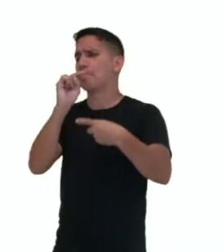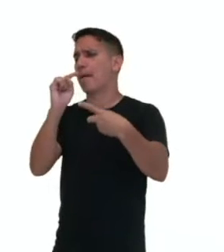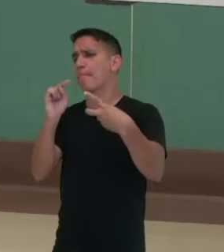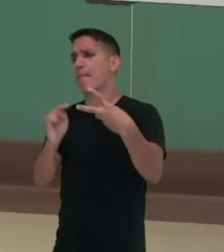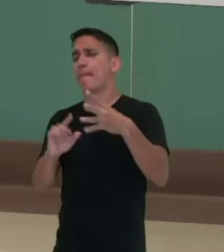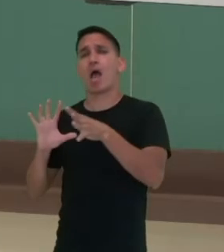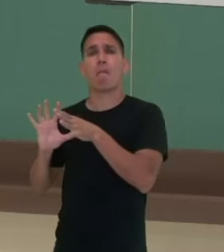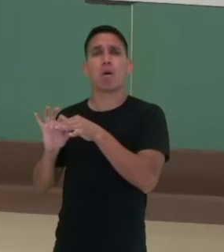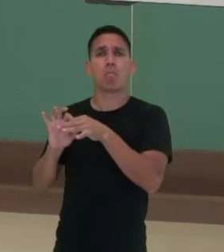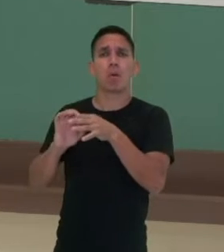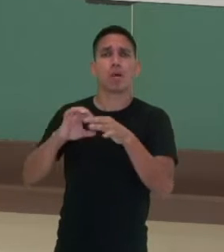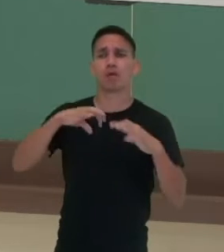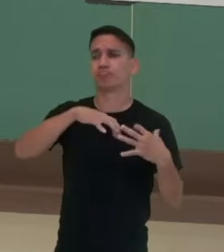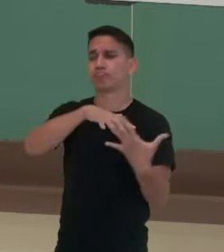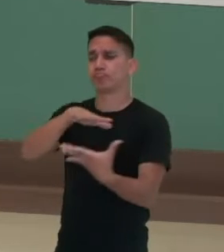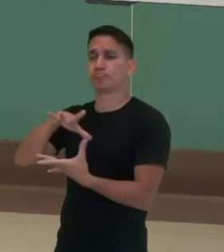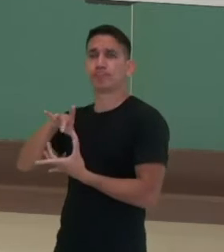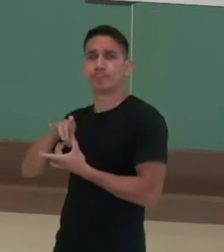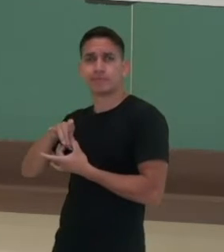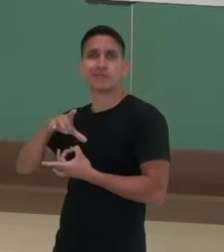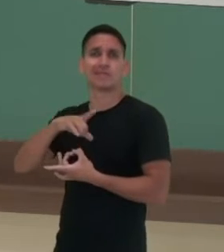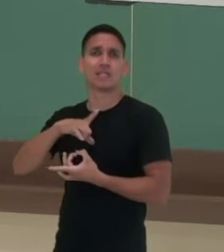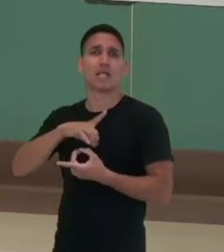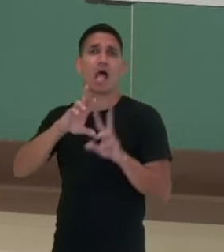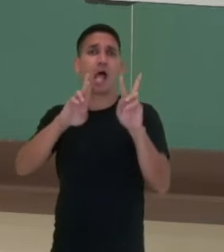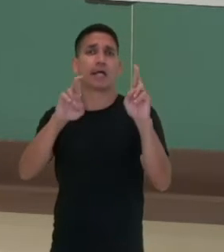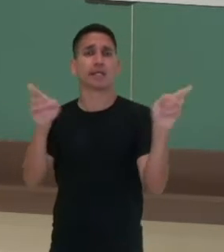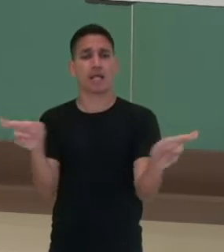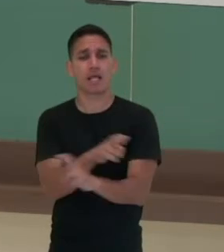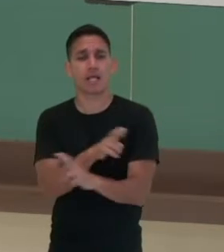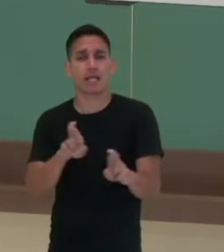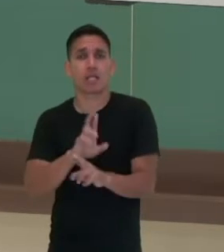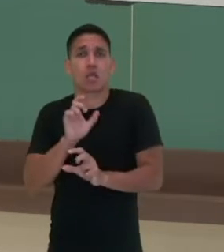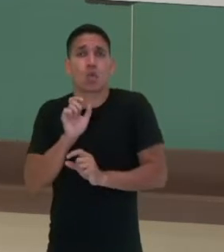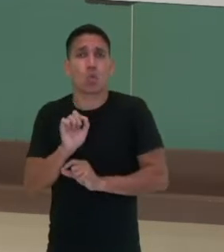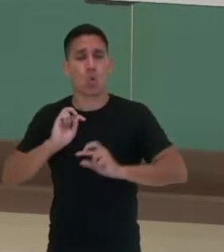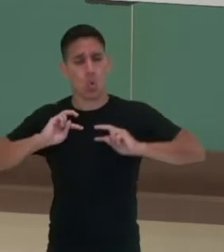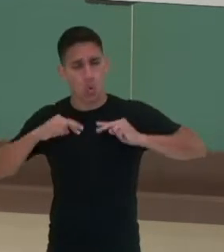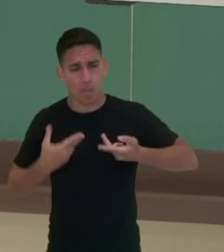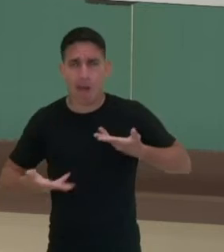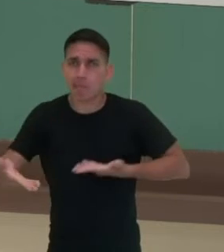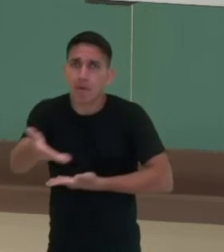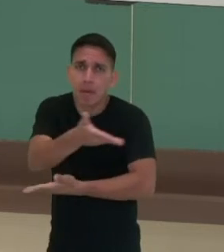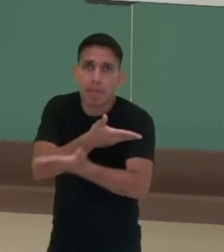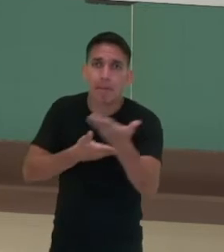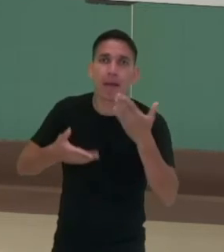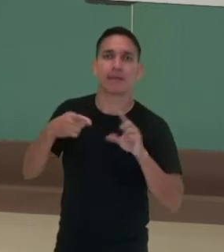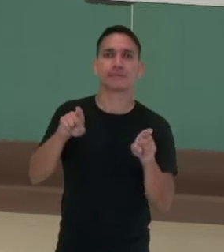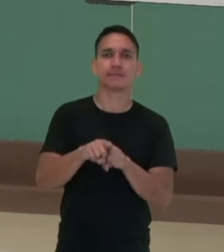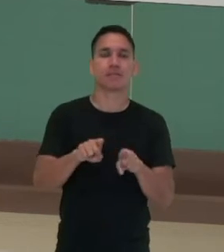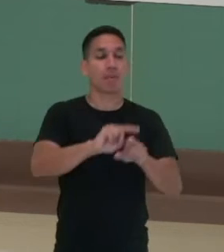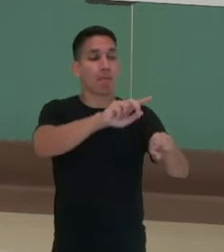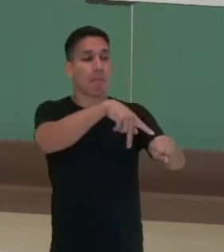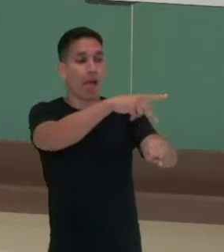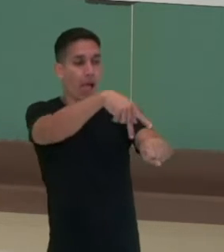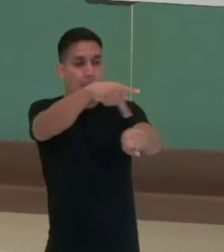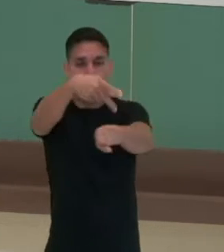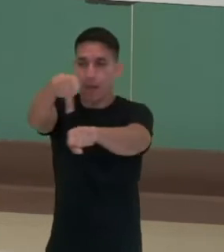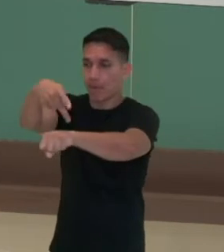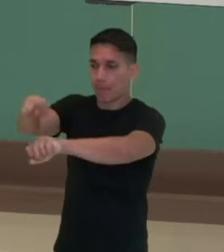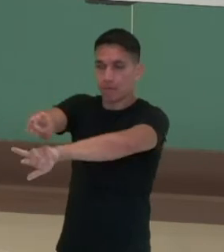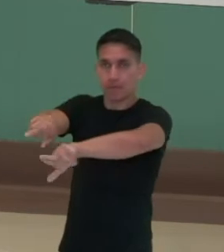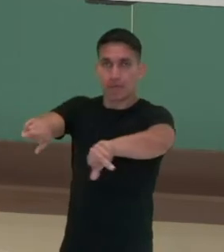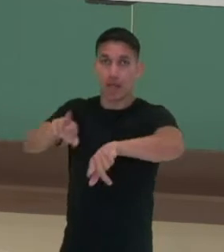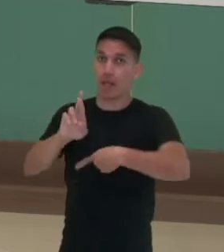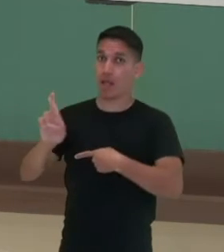nesse contexto de globalização referente aí às relações humanas e entre os países? A